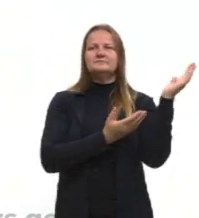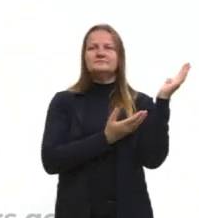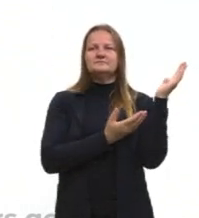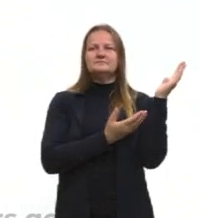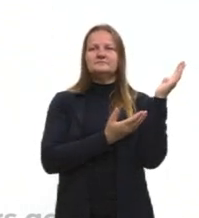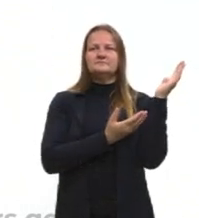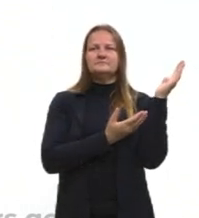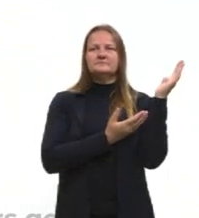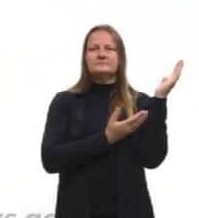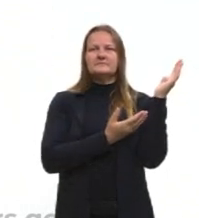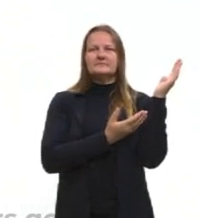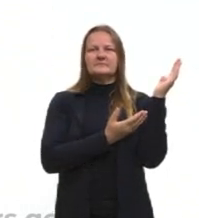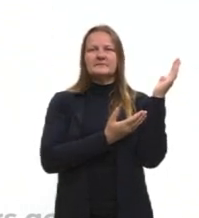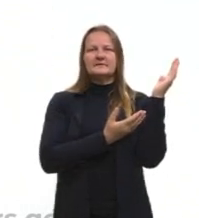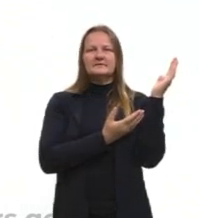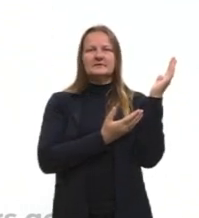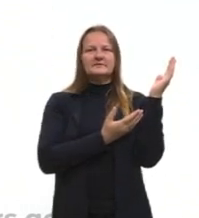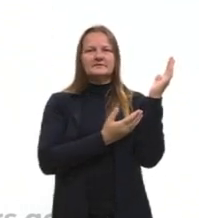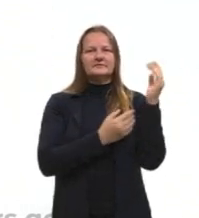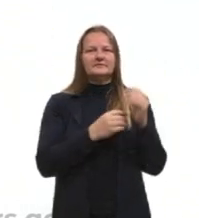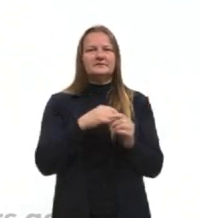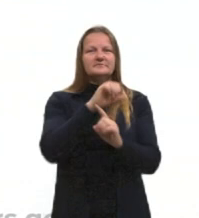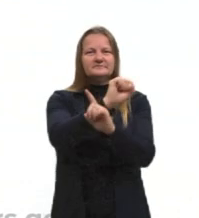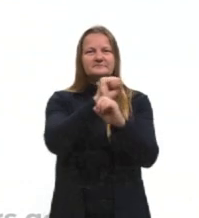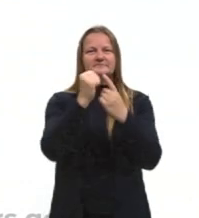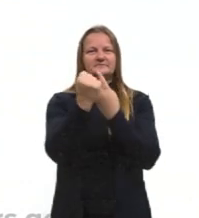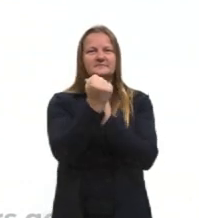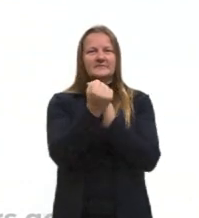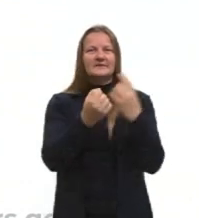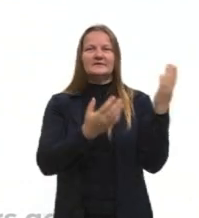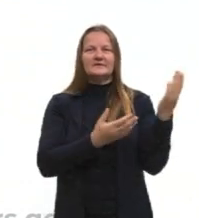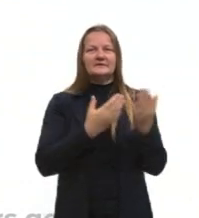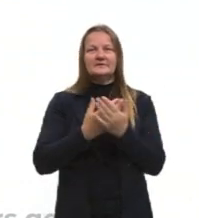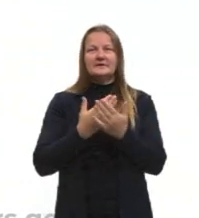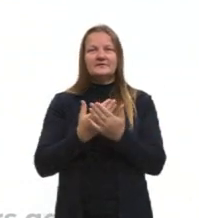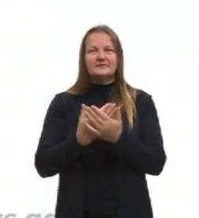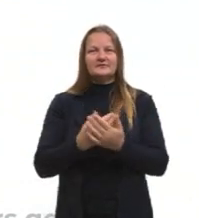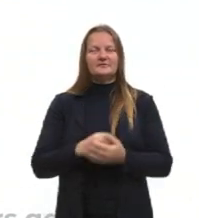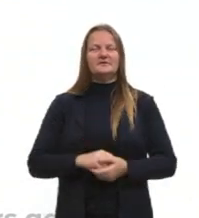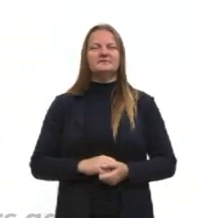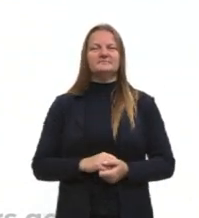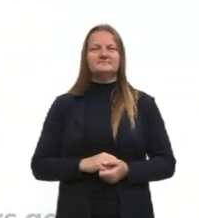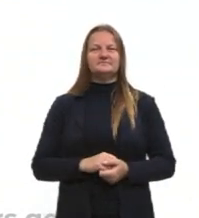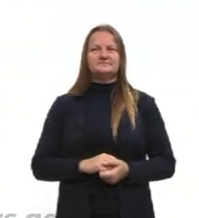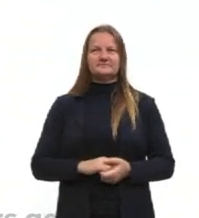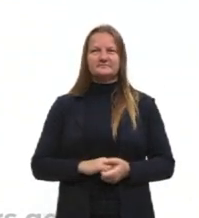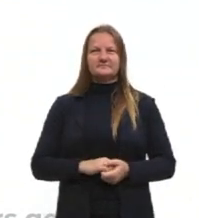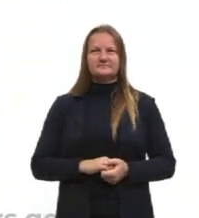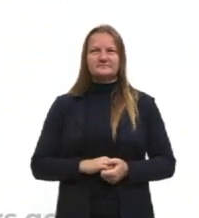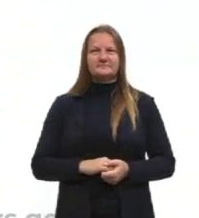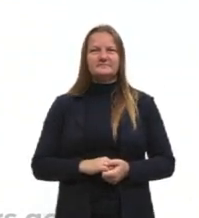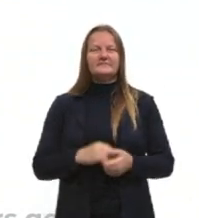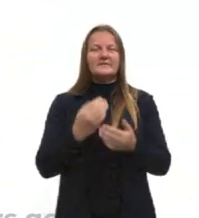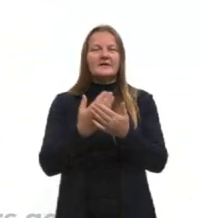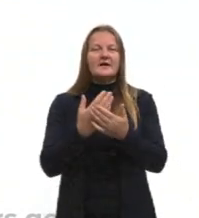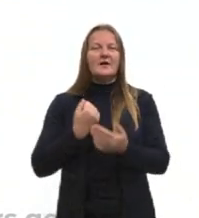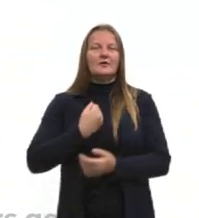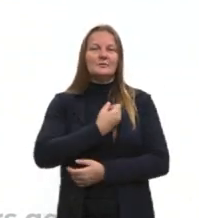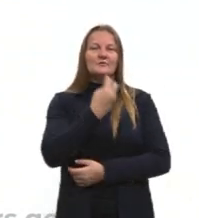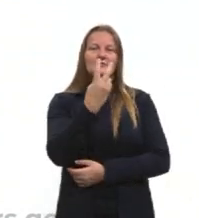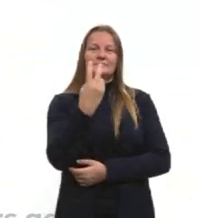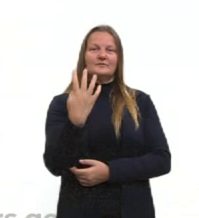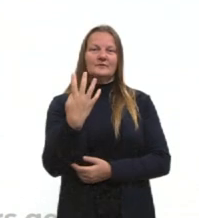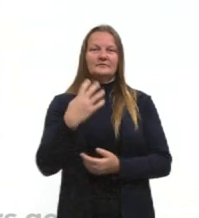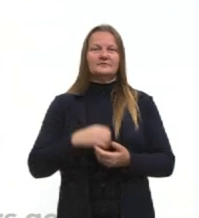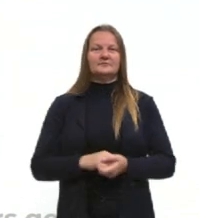sempre deixo aqui no slide, né, os nossos contatos, tanto no Instagram quanto o e-mail para você tirar dúvidas e falar com a gente.